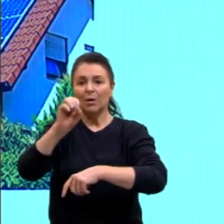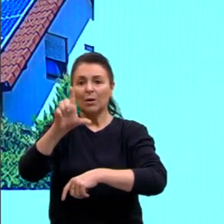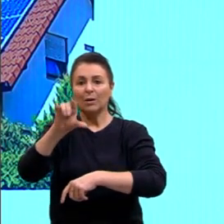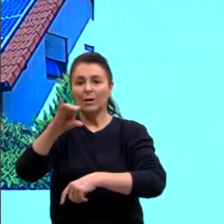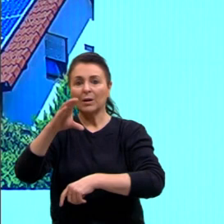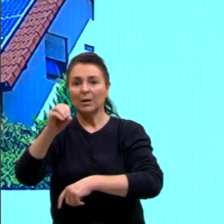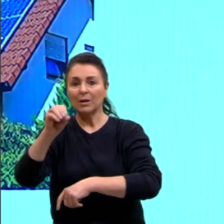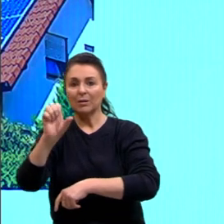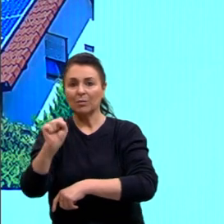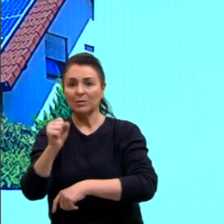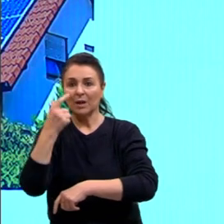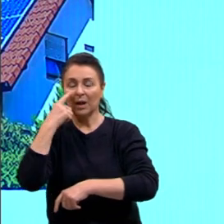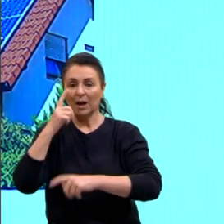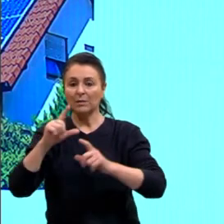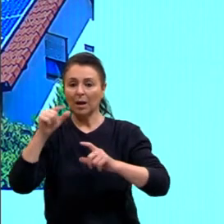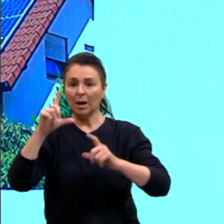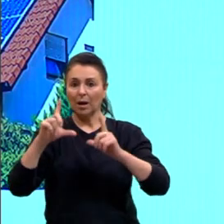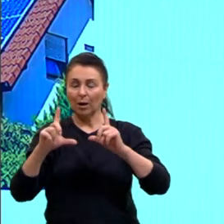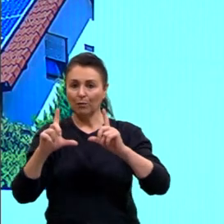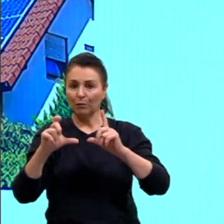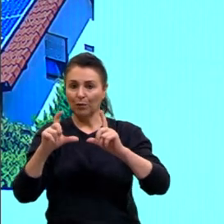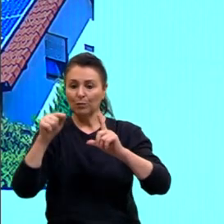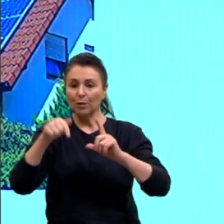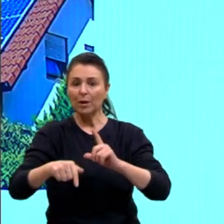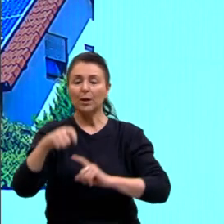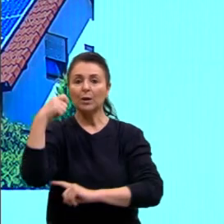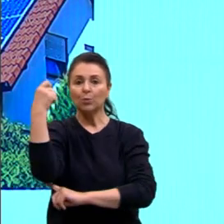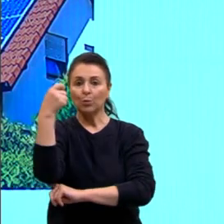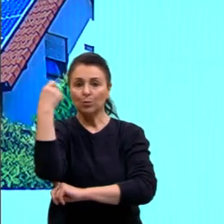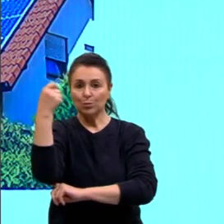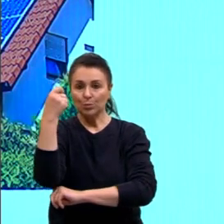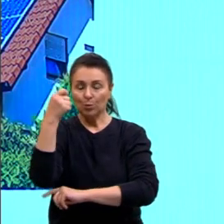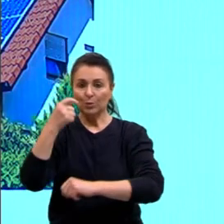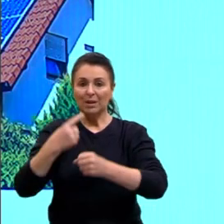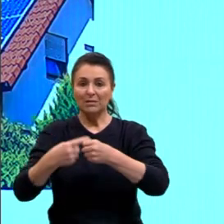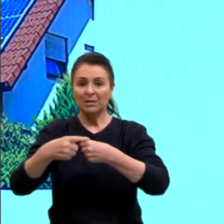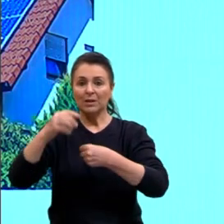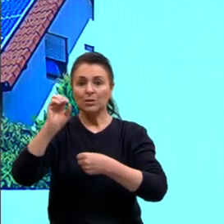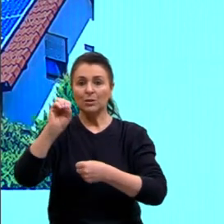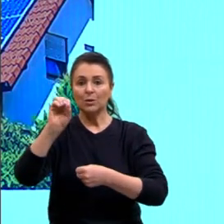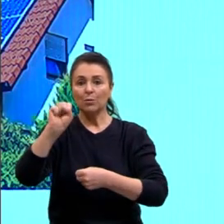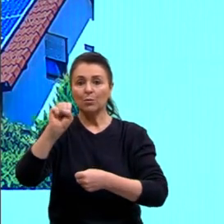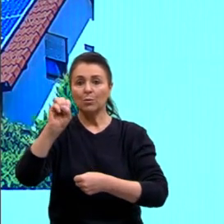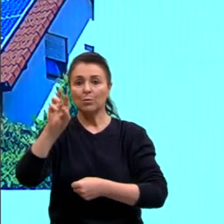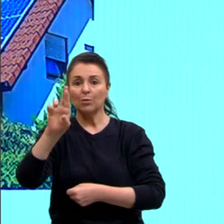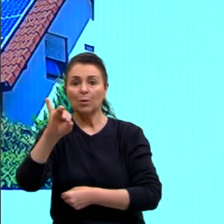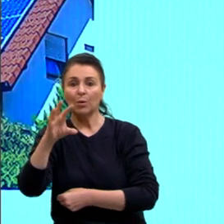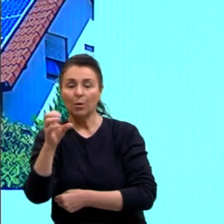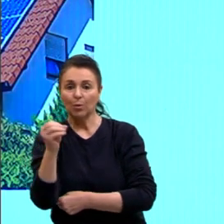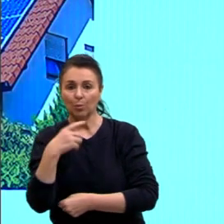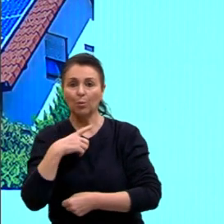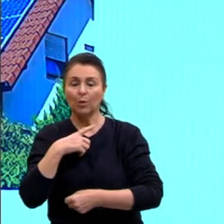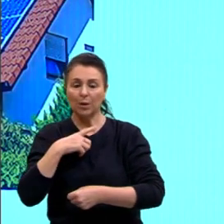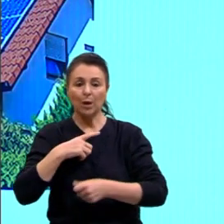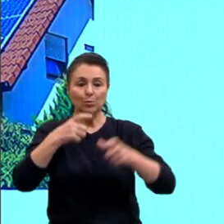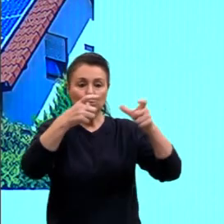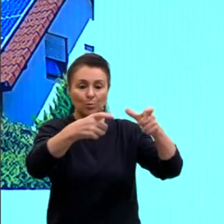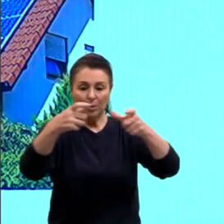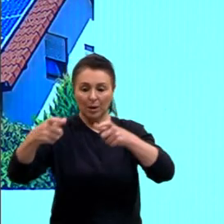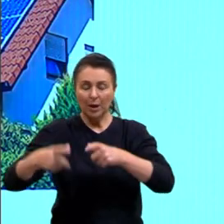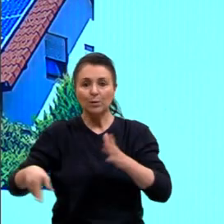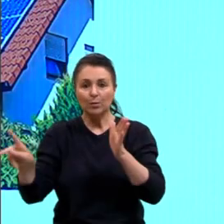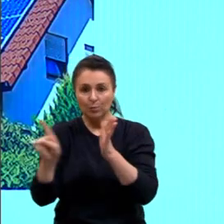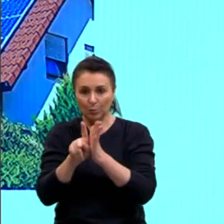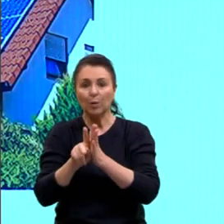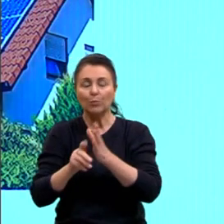foto aqui é do Rio Grande do Sul, né, de Osório, então, tu tem os parques eólicos aí produzindo energia elétrica por bastante